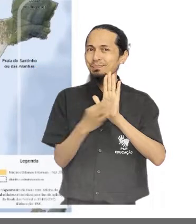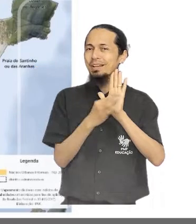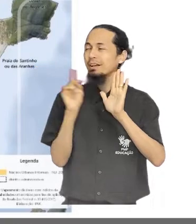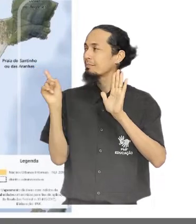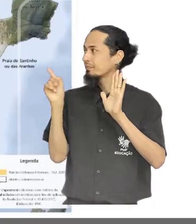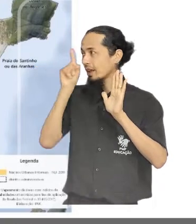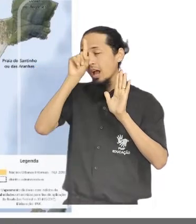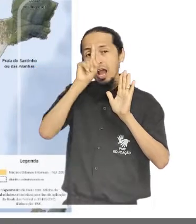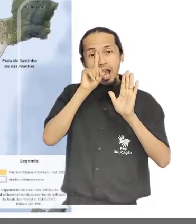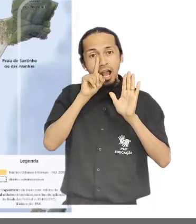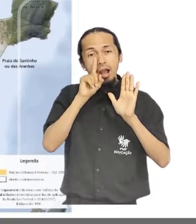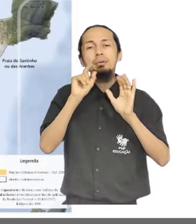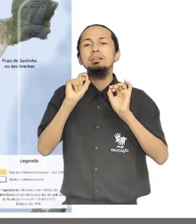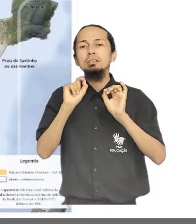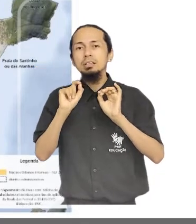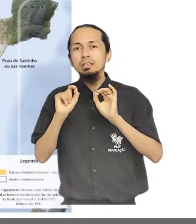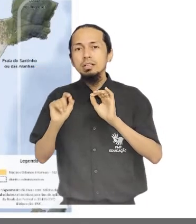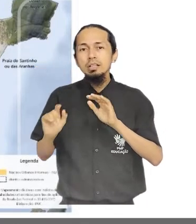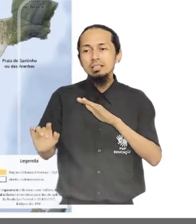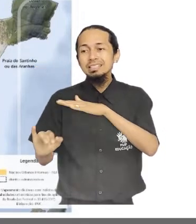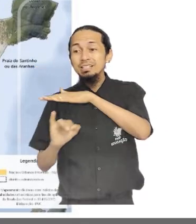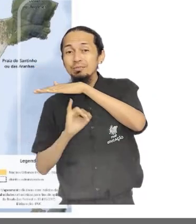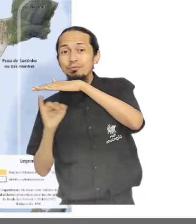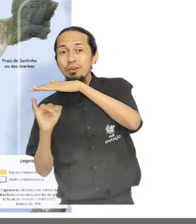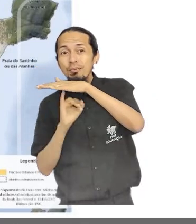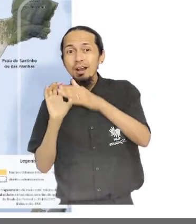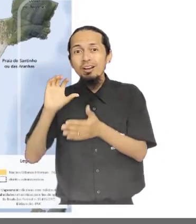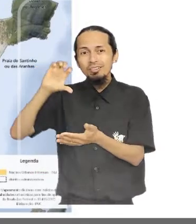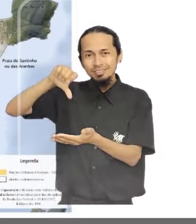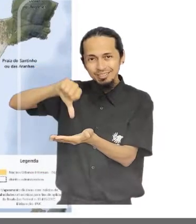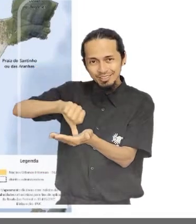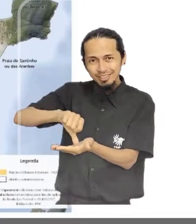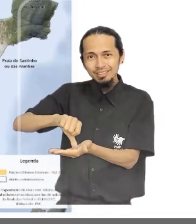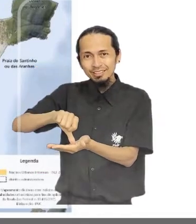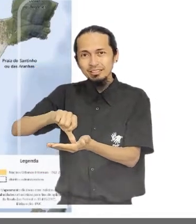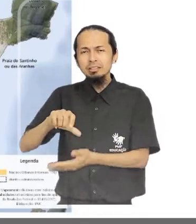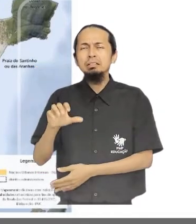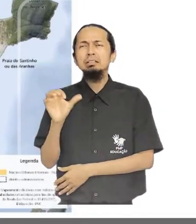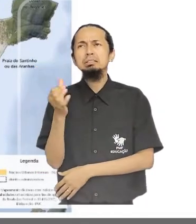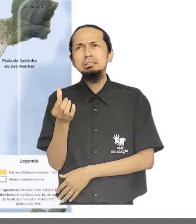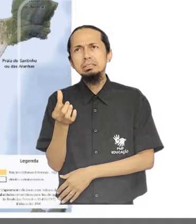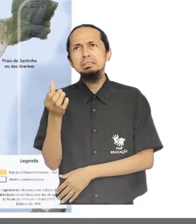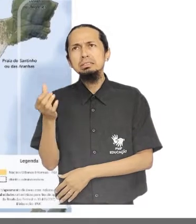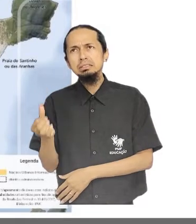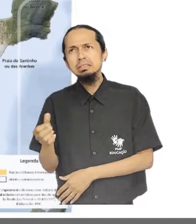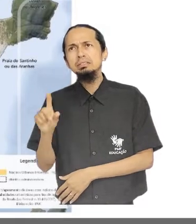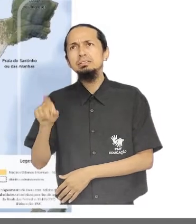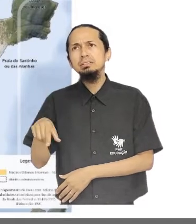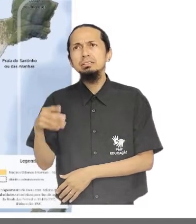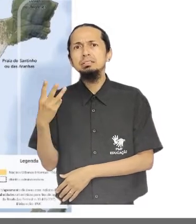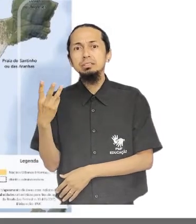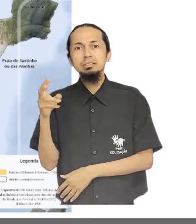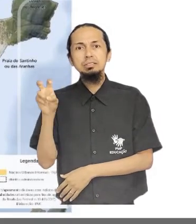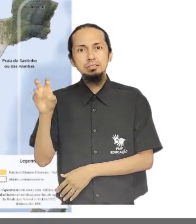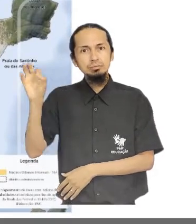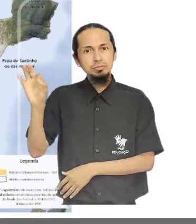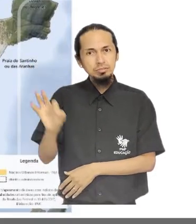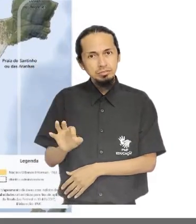em amarelo, os núcleos urbanos informais dos ingleses, que possuem um percentual de 66